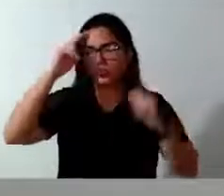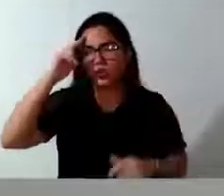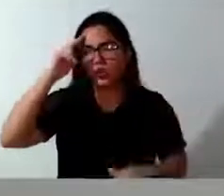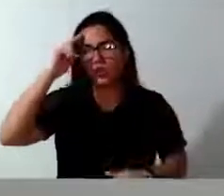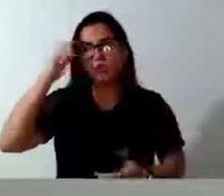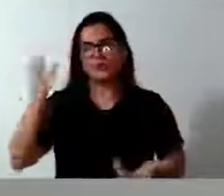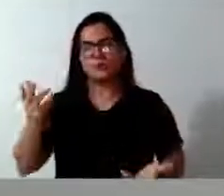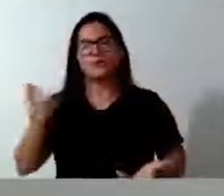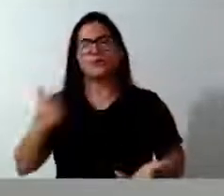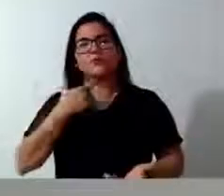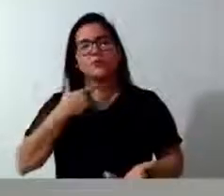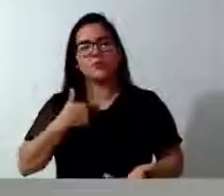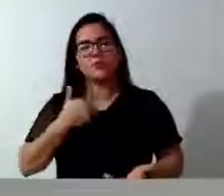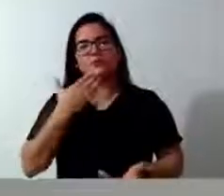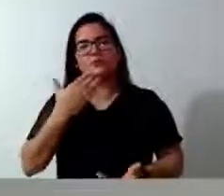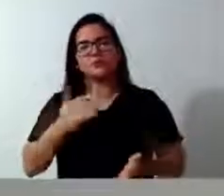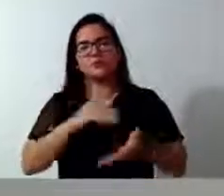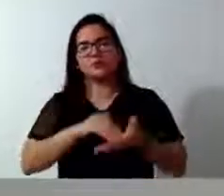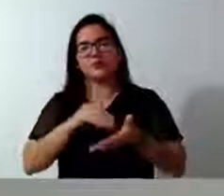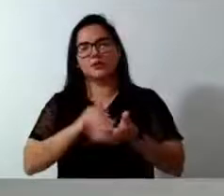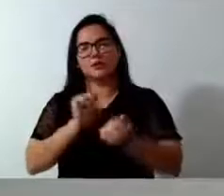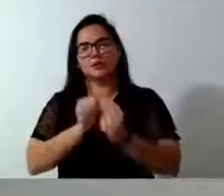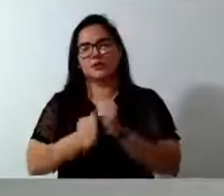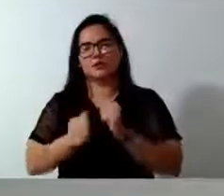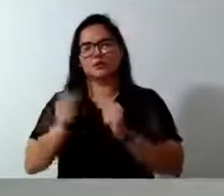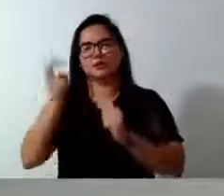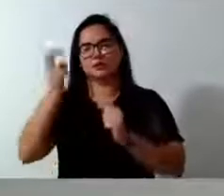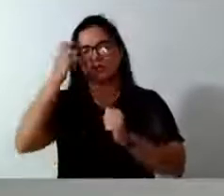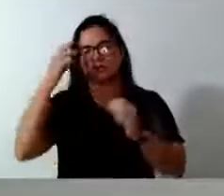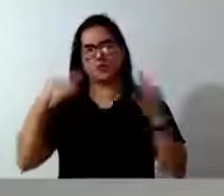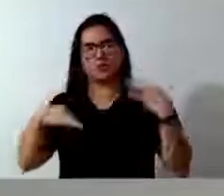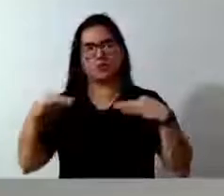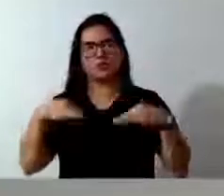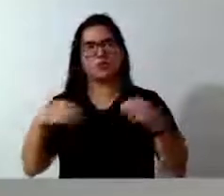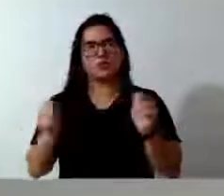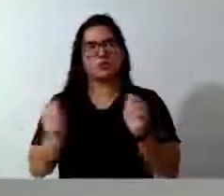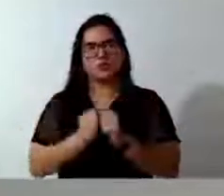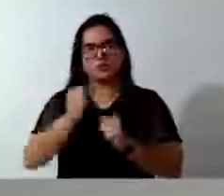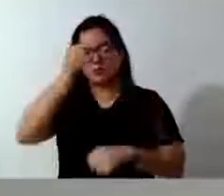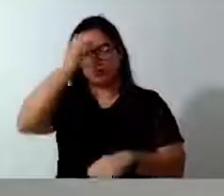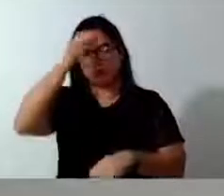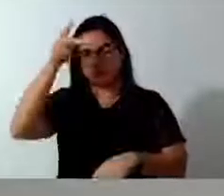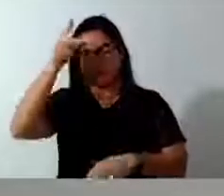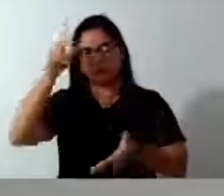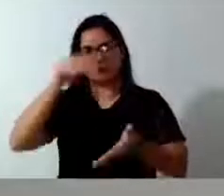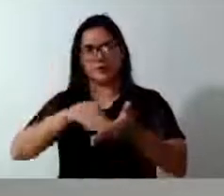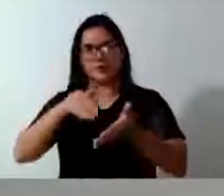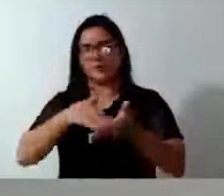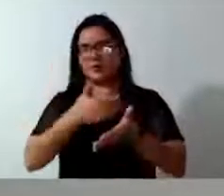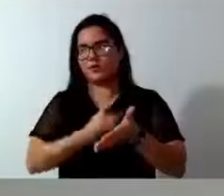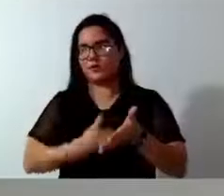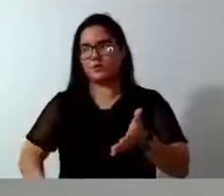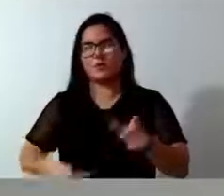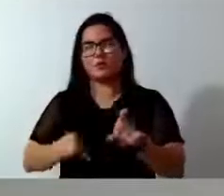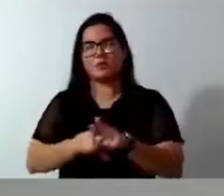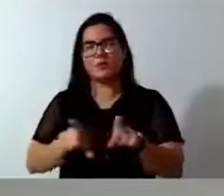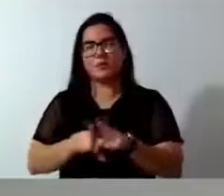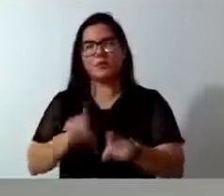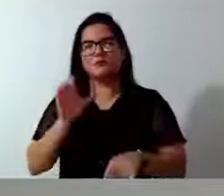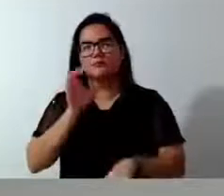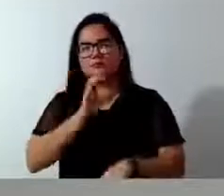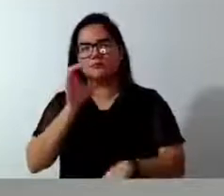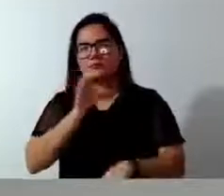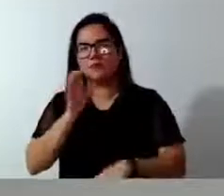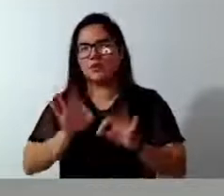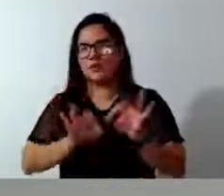Então, gostaria de pedir ao secretário de Esporte, Cultura e Turismo, junto ao prefeito, secretário de governo também, para que a gente dê celeridade nesse projeto de lei,